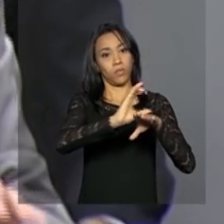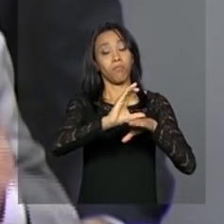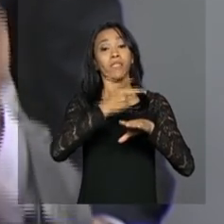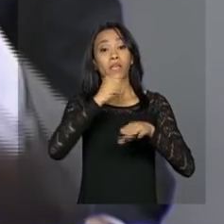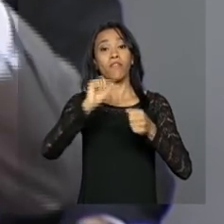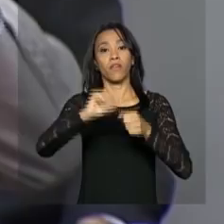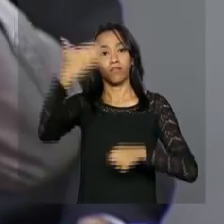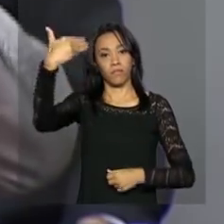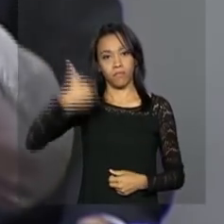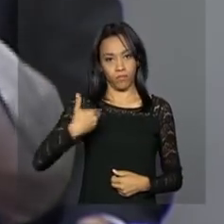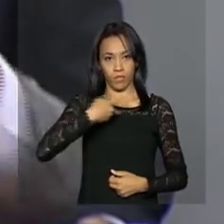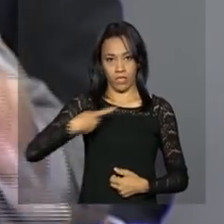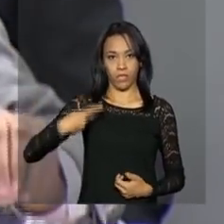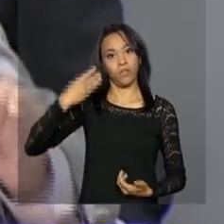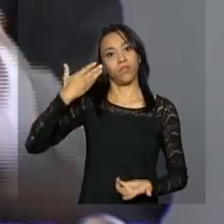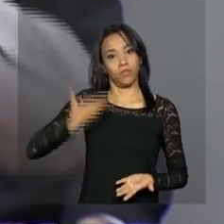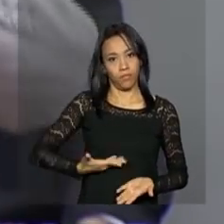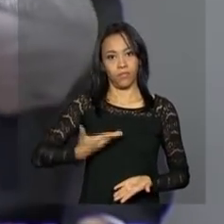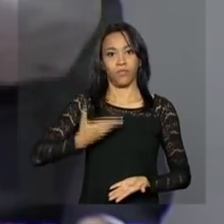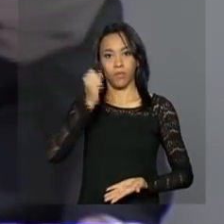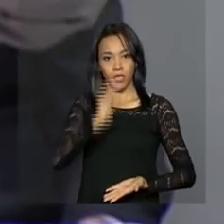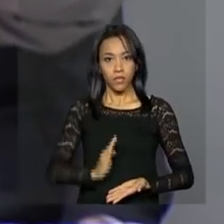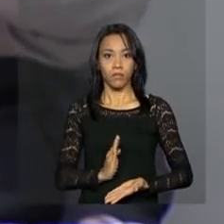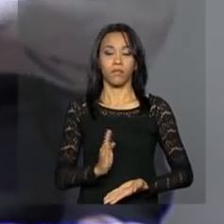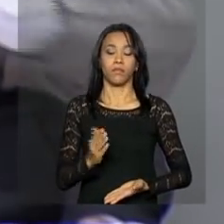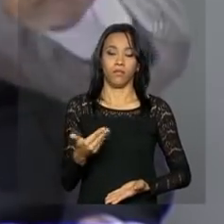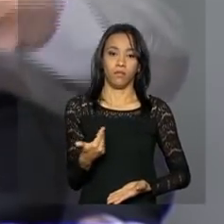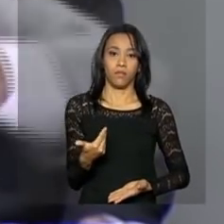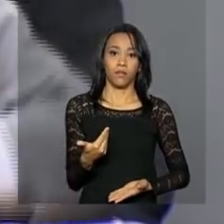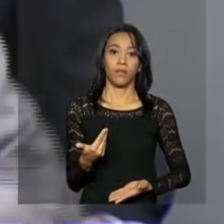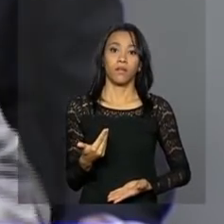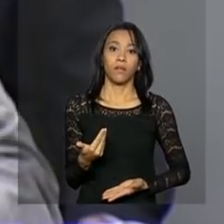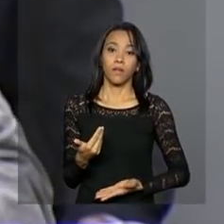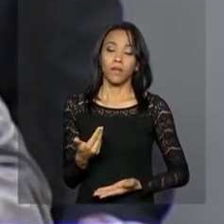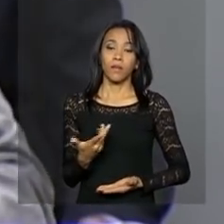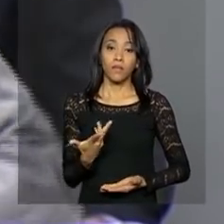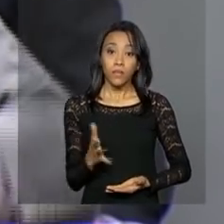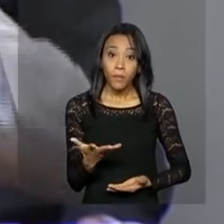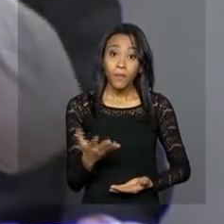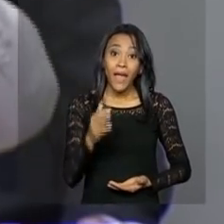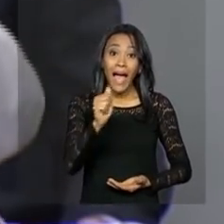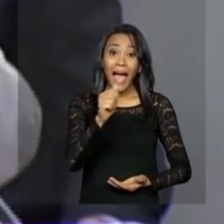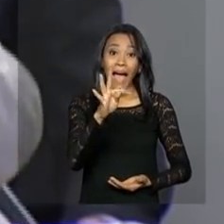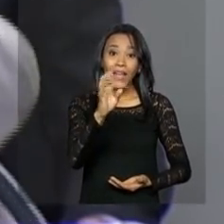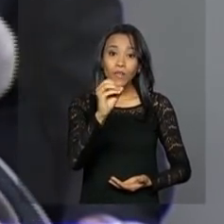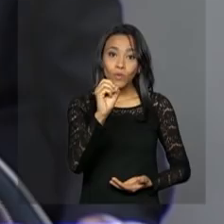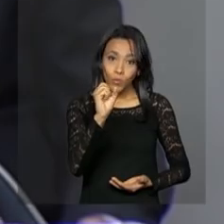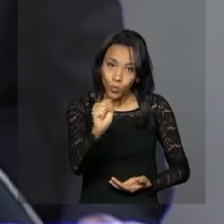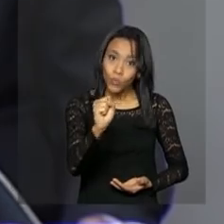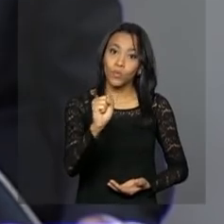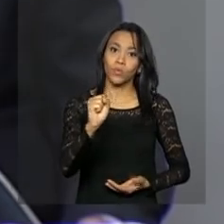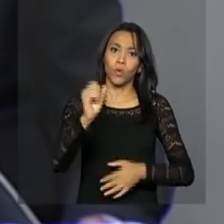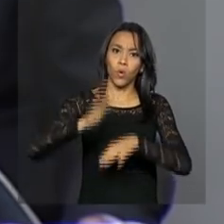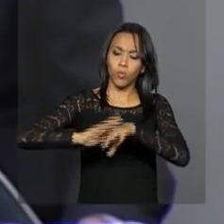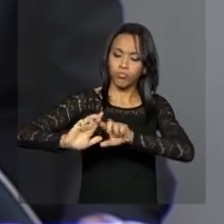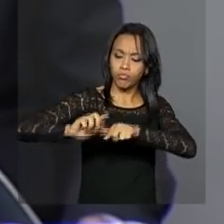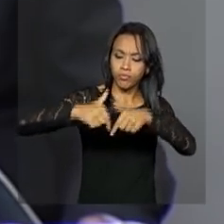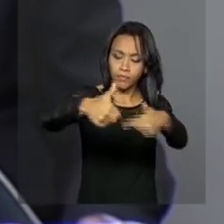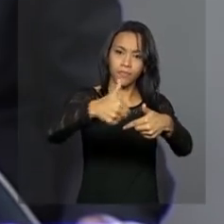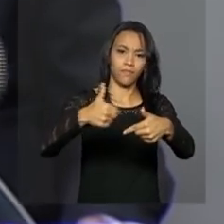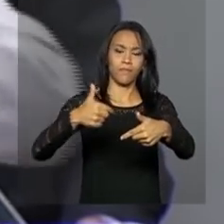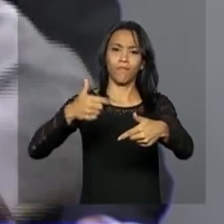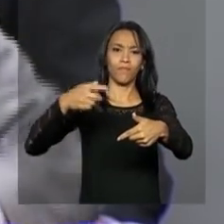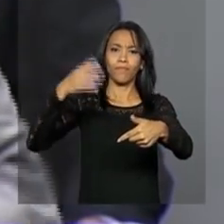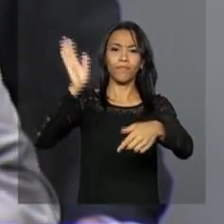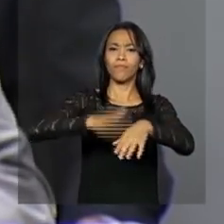presidente da República. Atos que não sejam atribuídos a ele. Atos que não decorram do exercício da sua competência